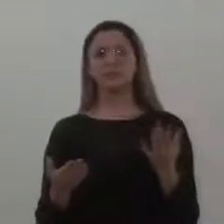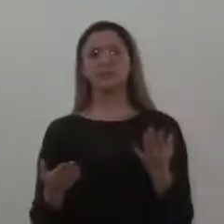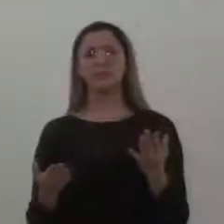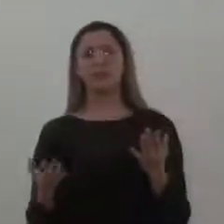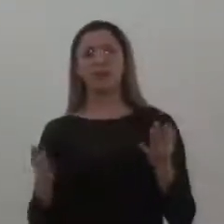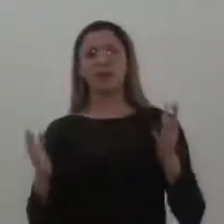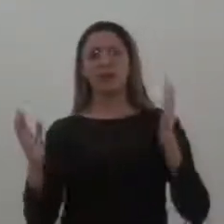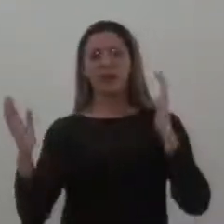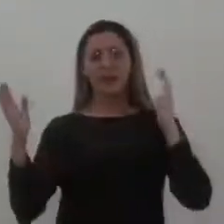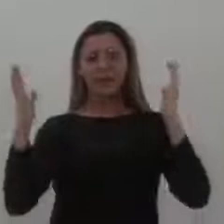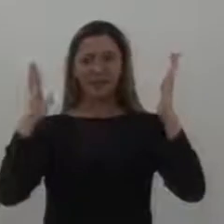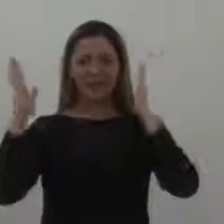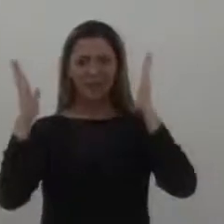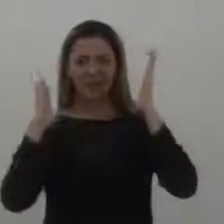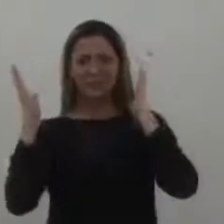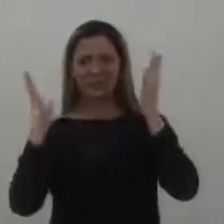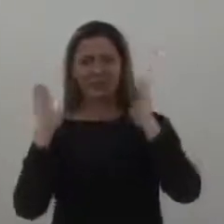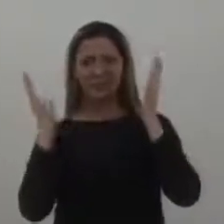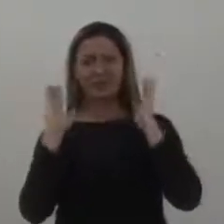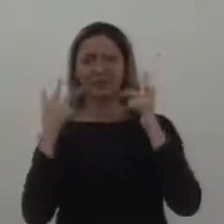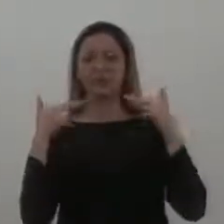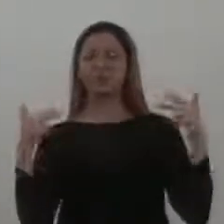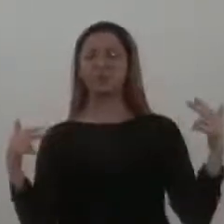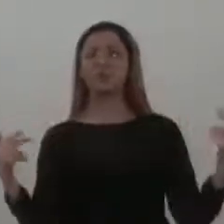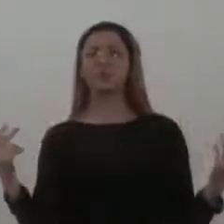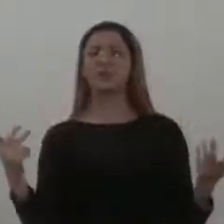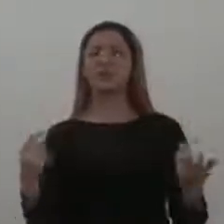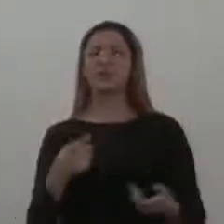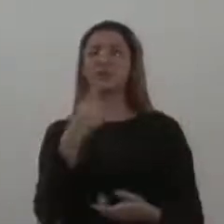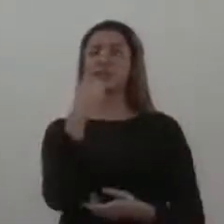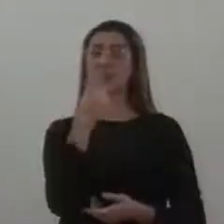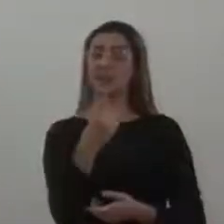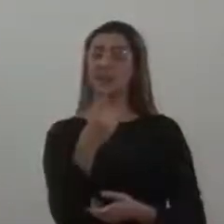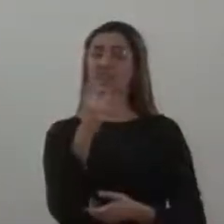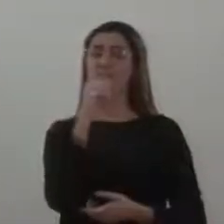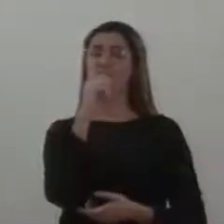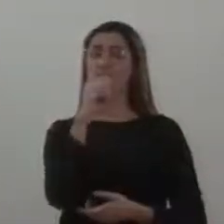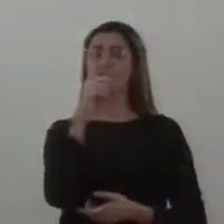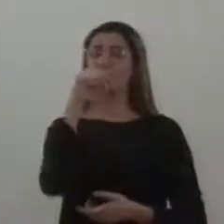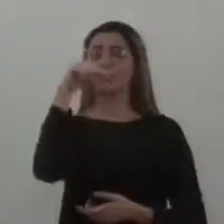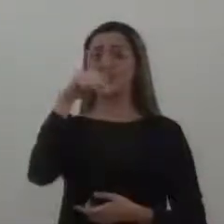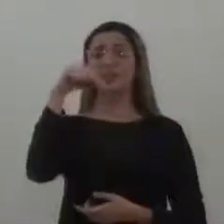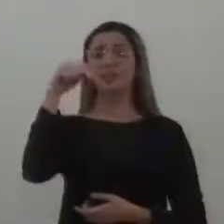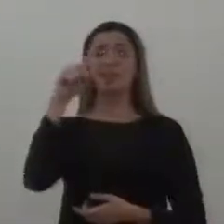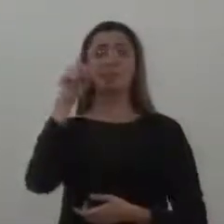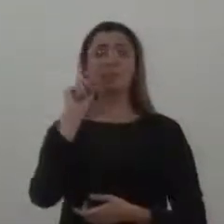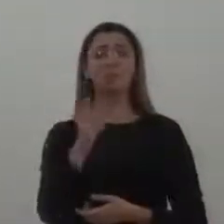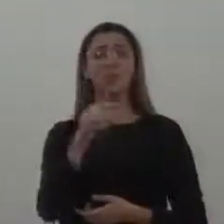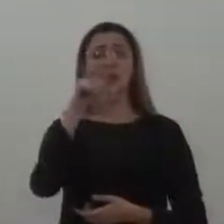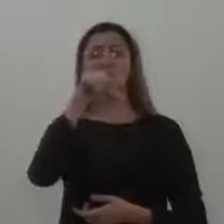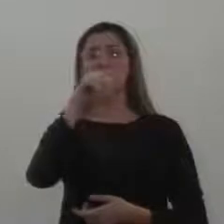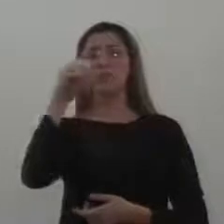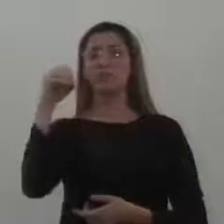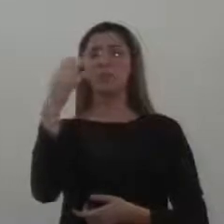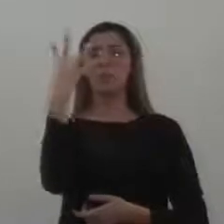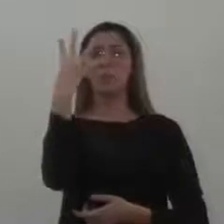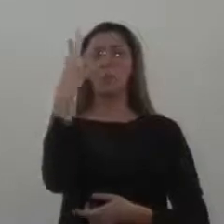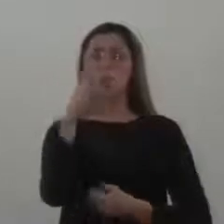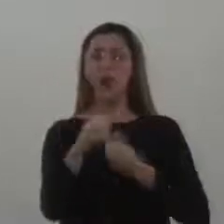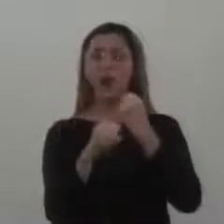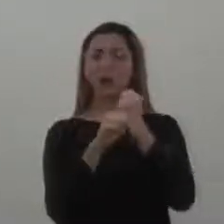74 mil. Na minha conta aqui, somando os 12 meses, vamos gastar 177 mil e 900. Se a gente comparar os quatro anos aqui,